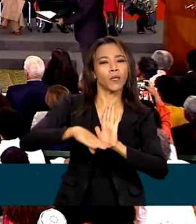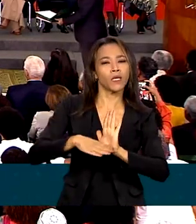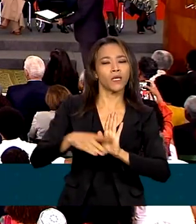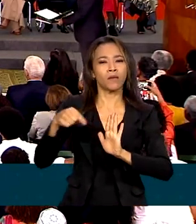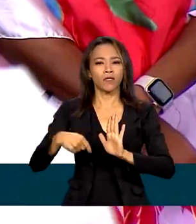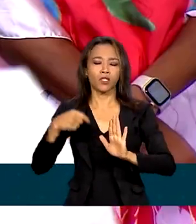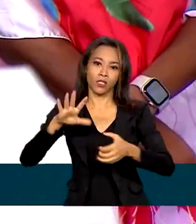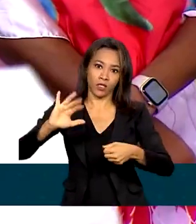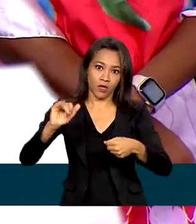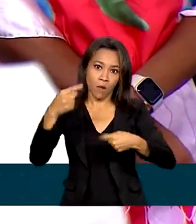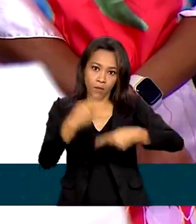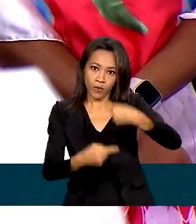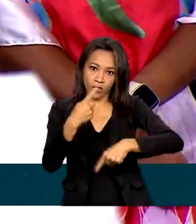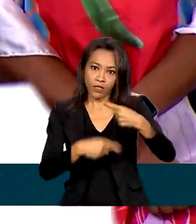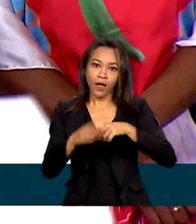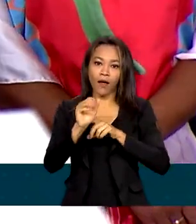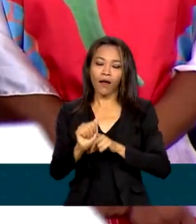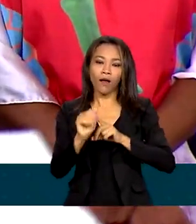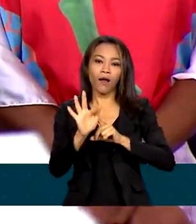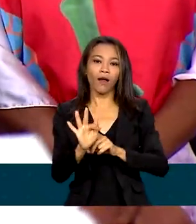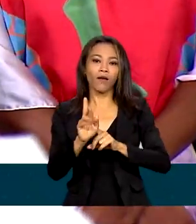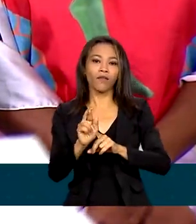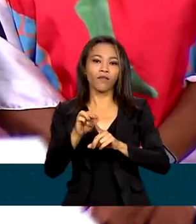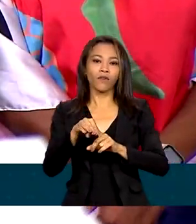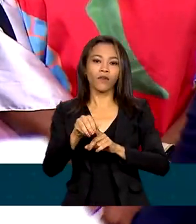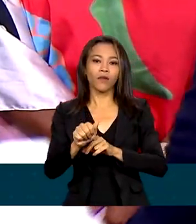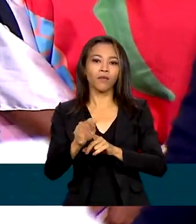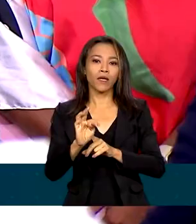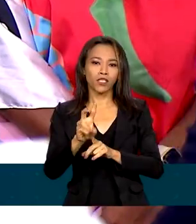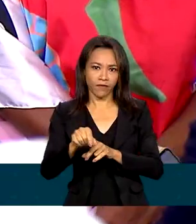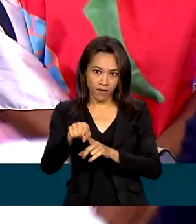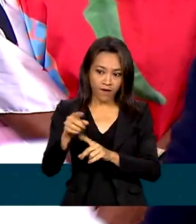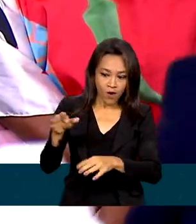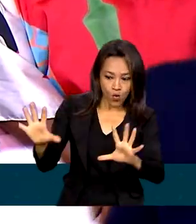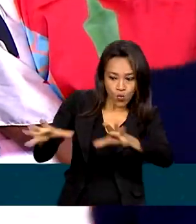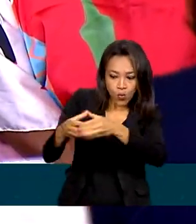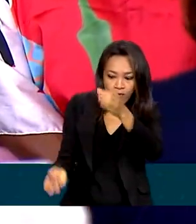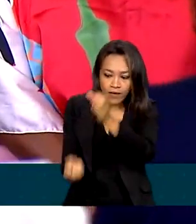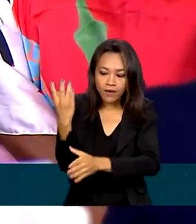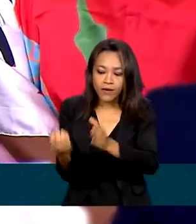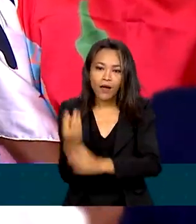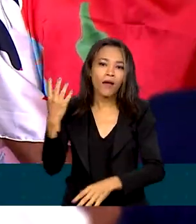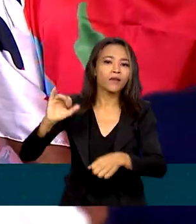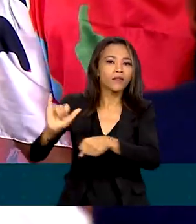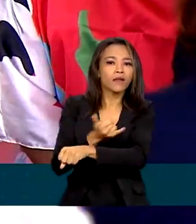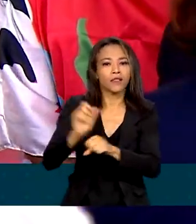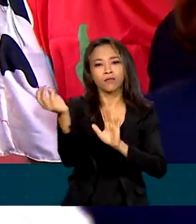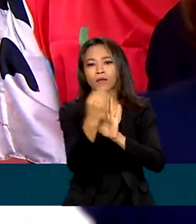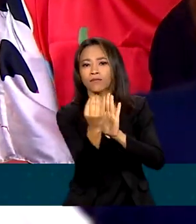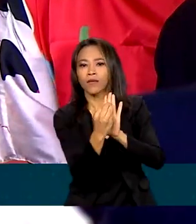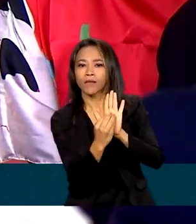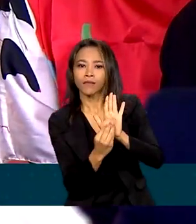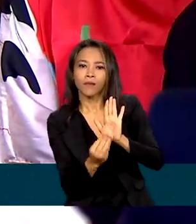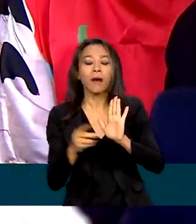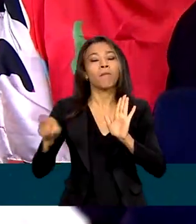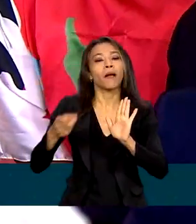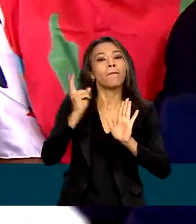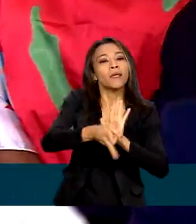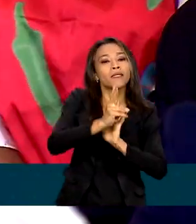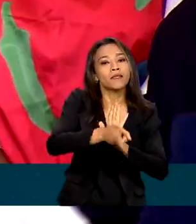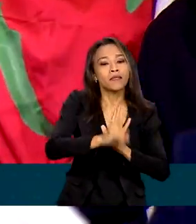Afirmativas. O grupo deverá estruturar medidas para acesso e permanência de estudantes negros na